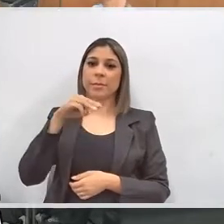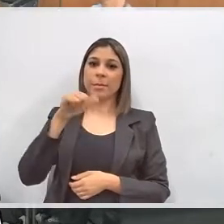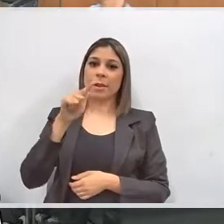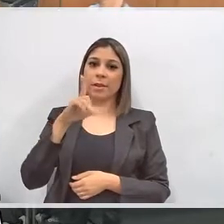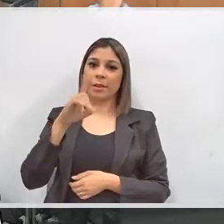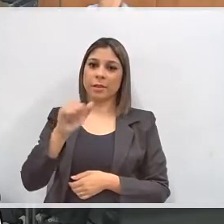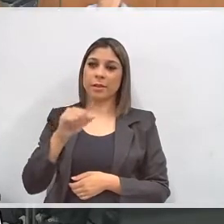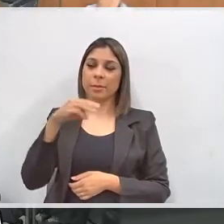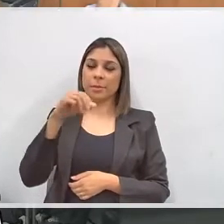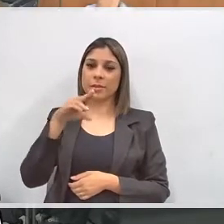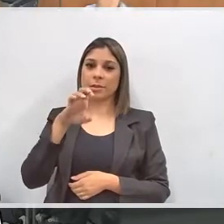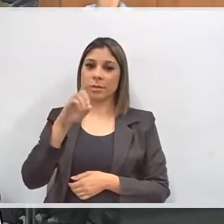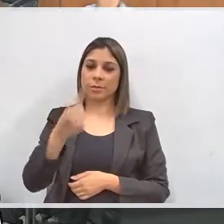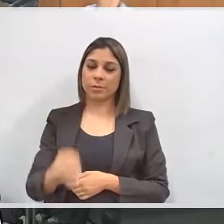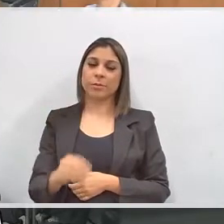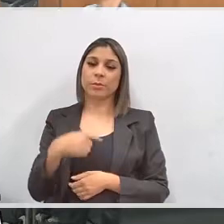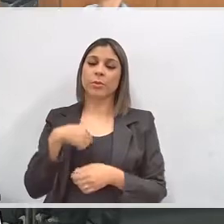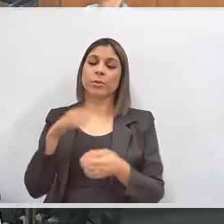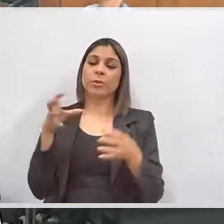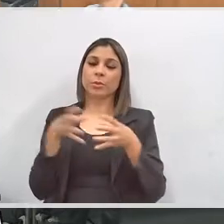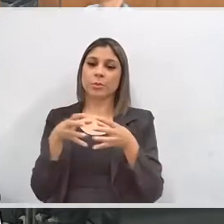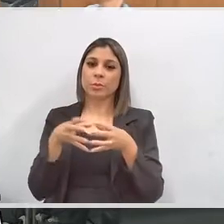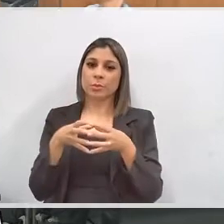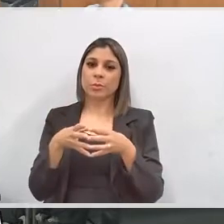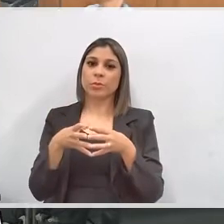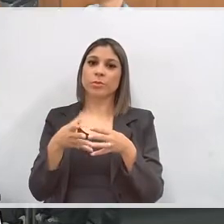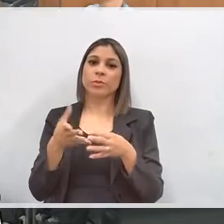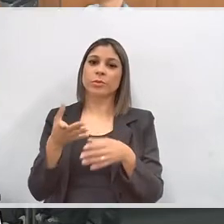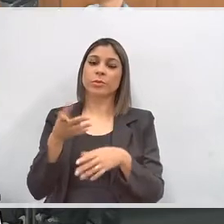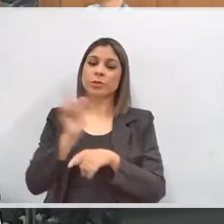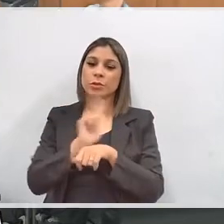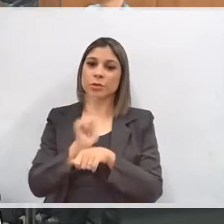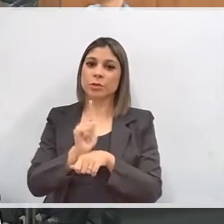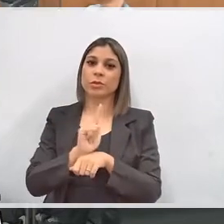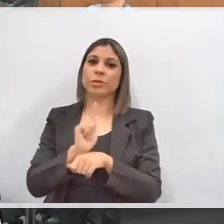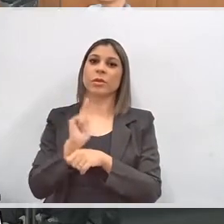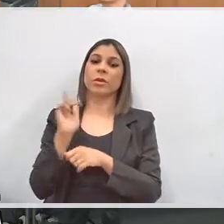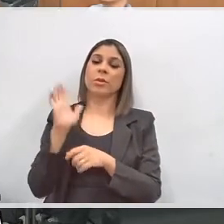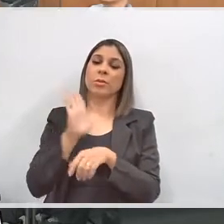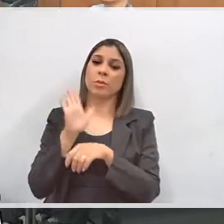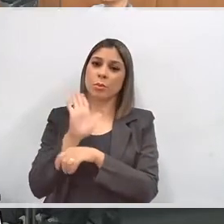Sou Magda Macedo e trabalho na Sessão de Gestão Sustentável.